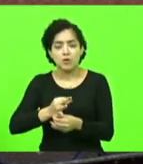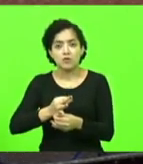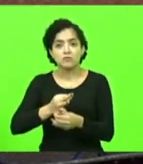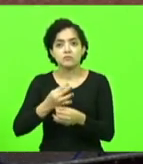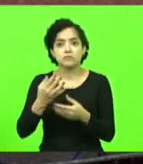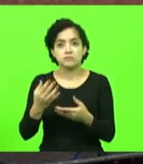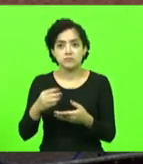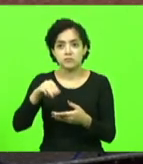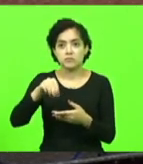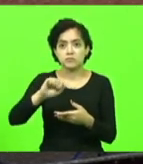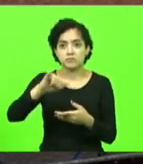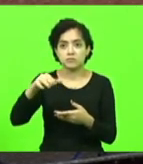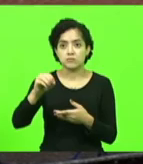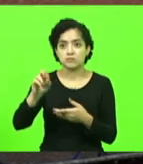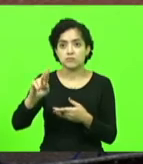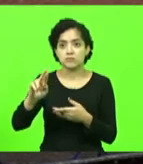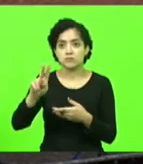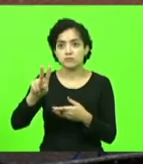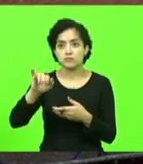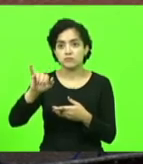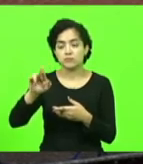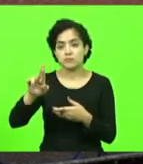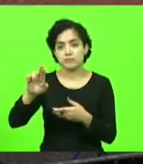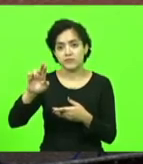Major Vieira, Bela Vista do Todo,